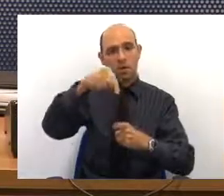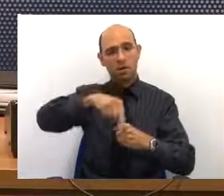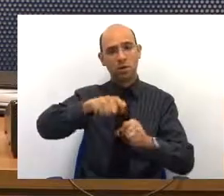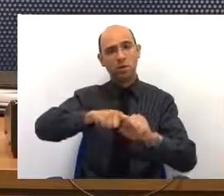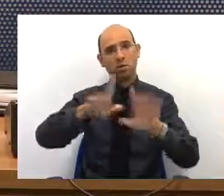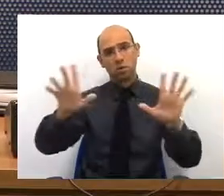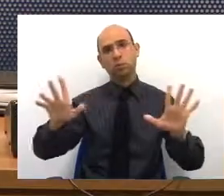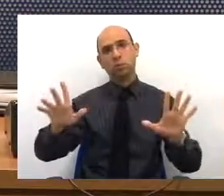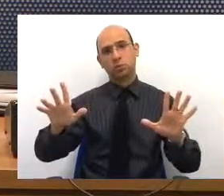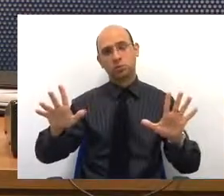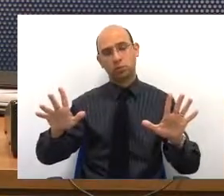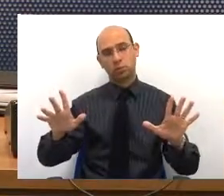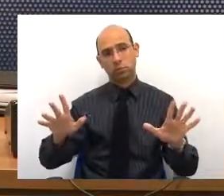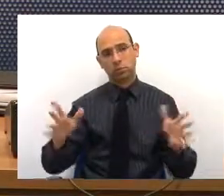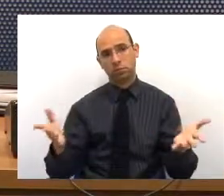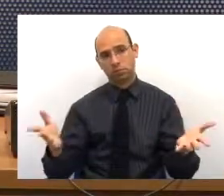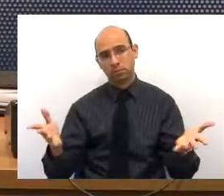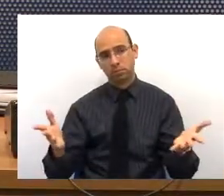Além disso,